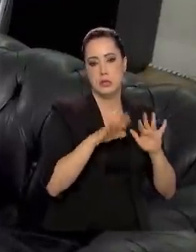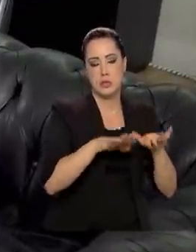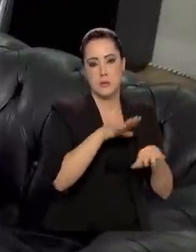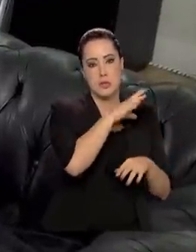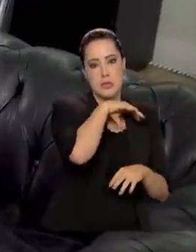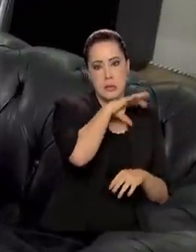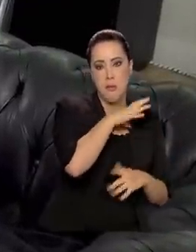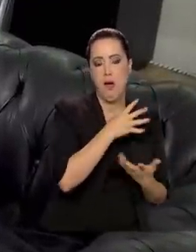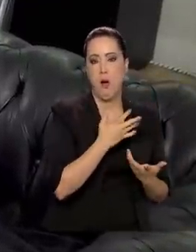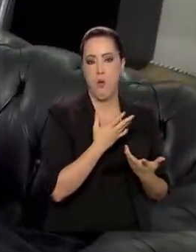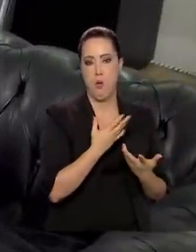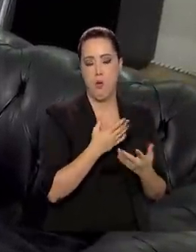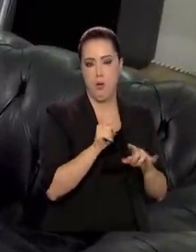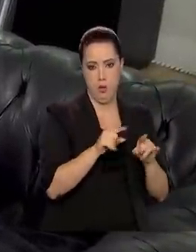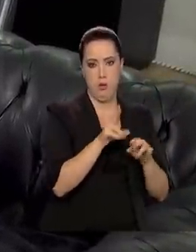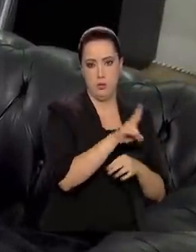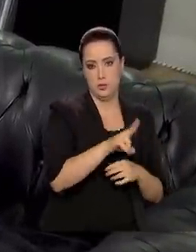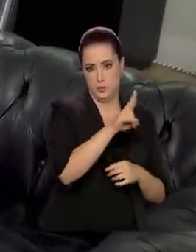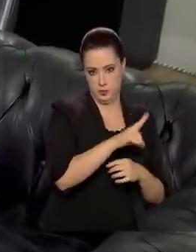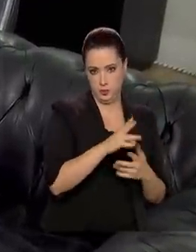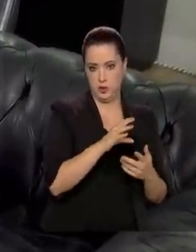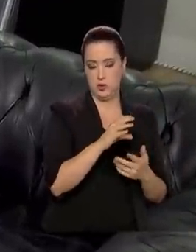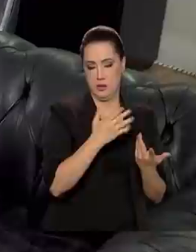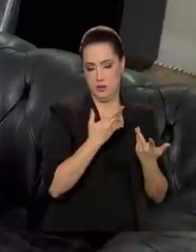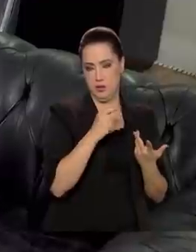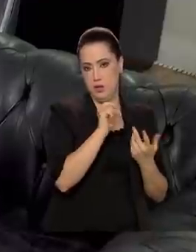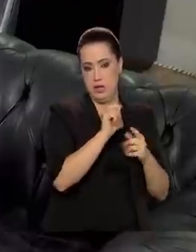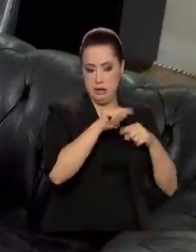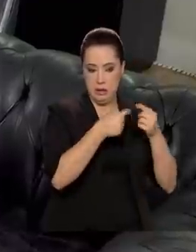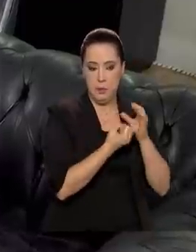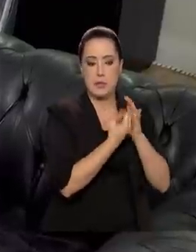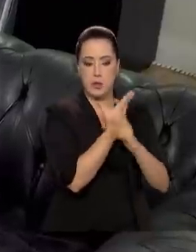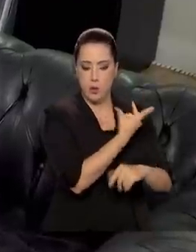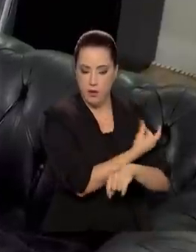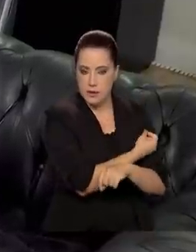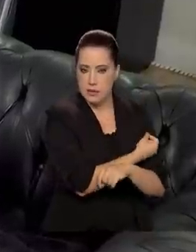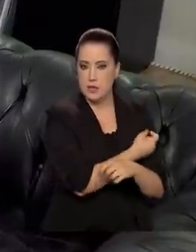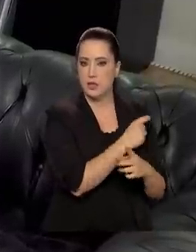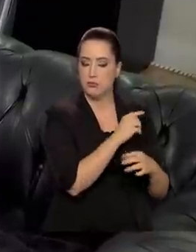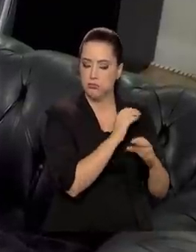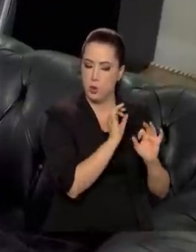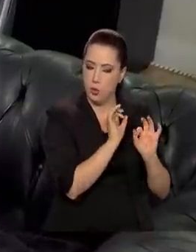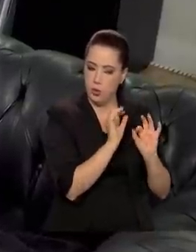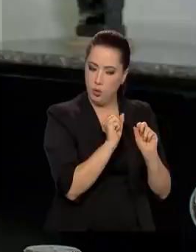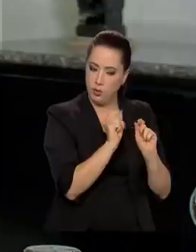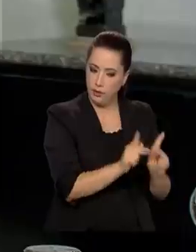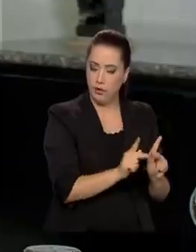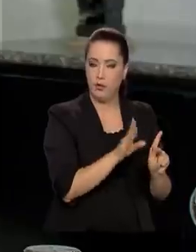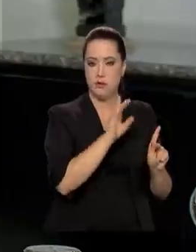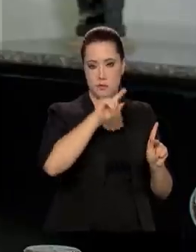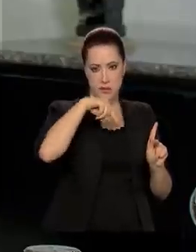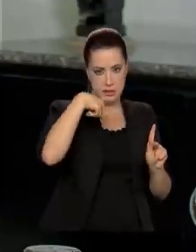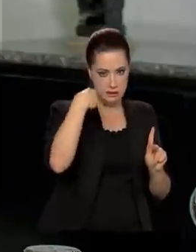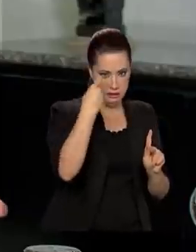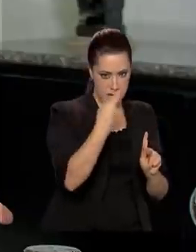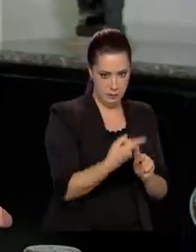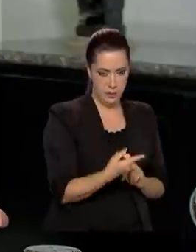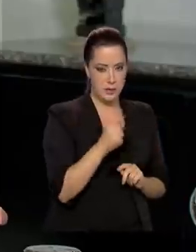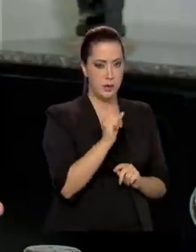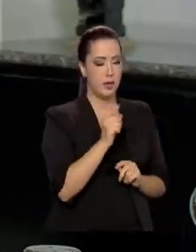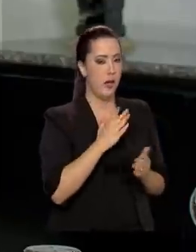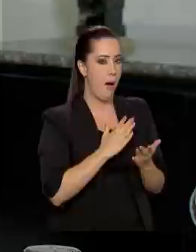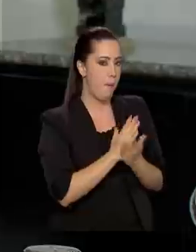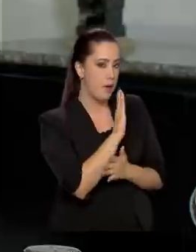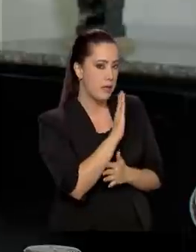que está com esse imunizante desenvolvido, ele tem a autorização, no caso do